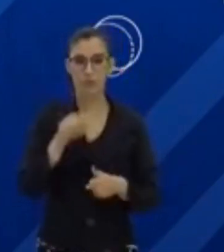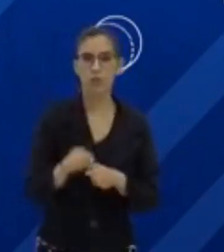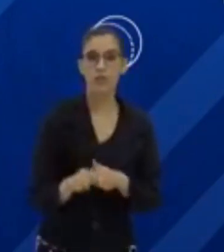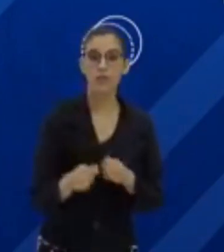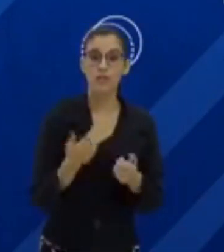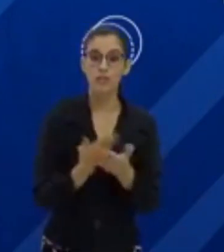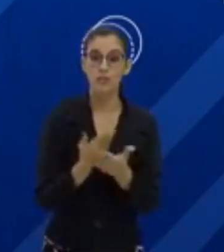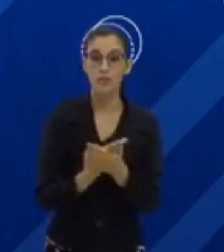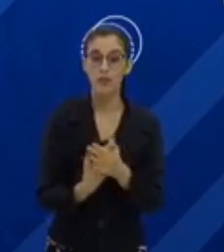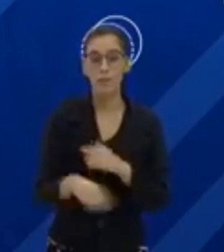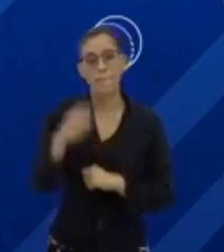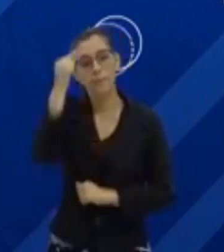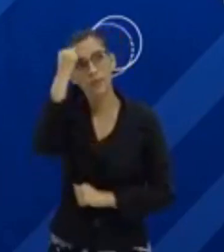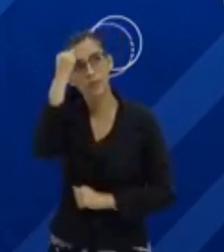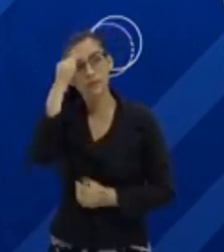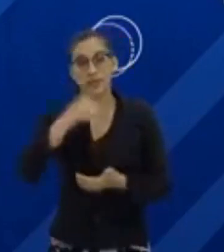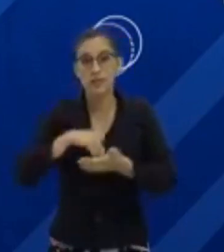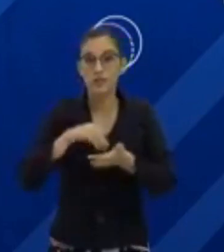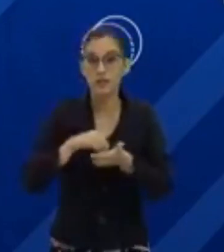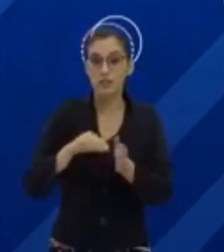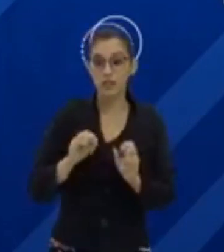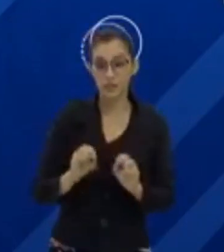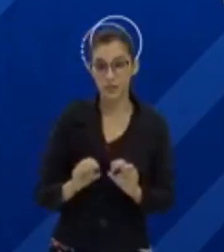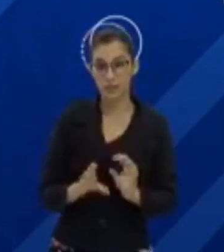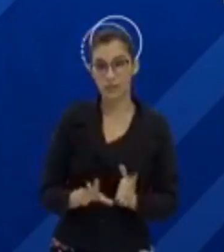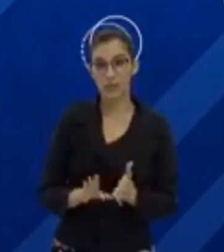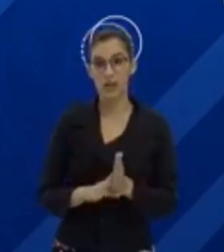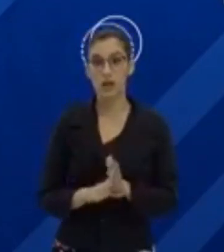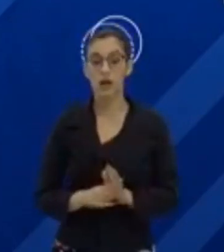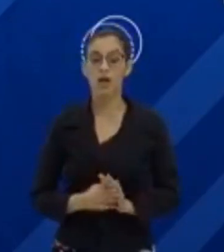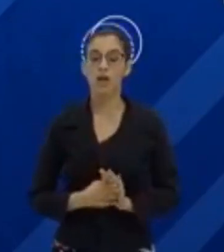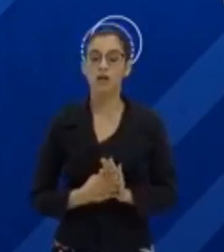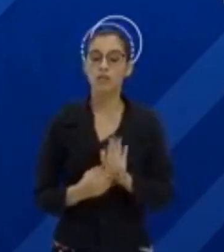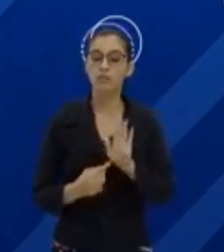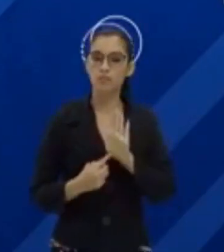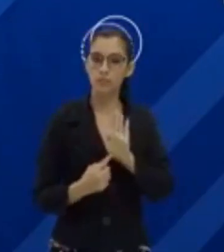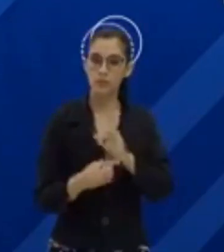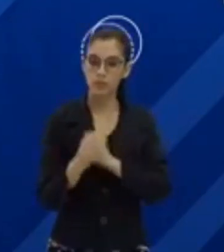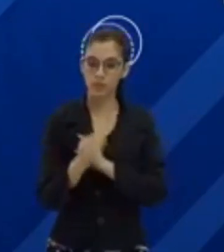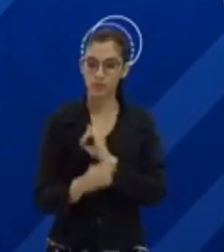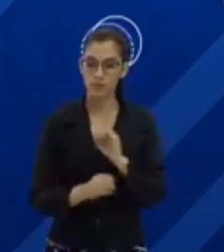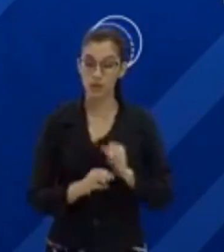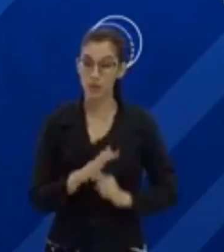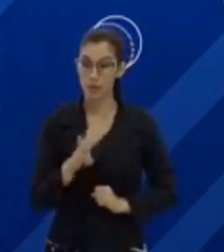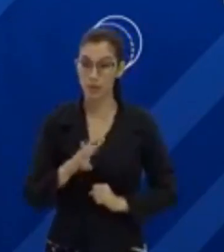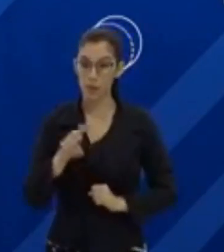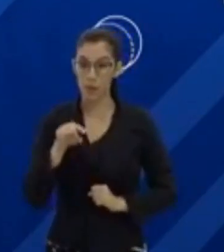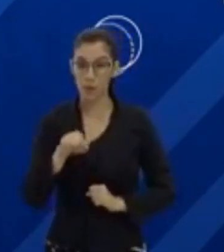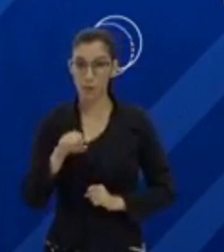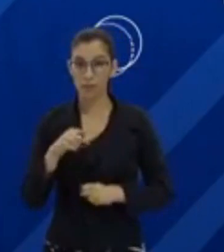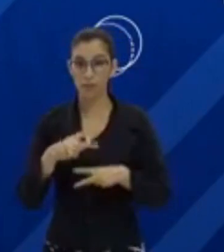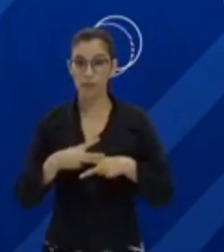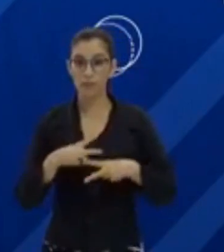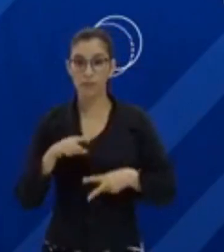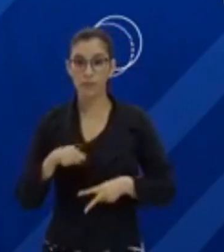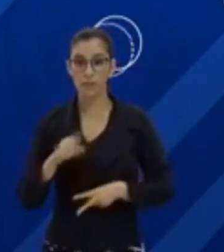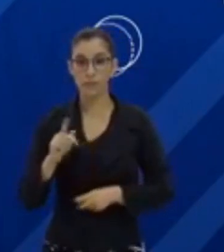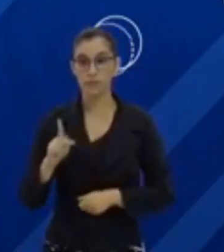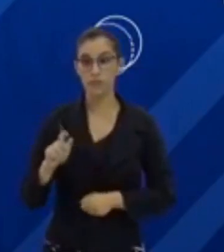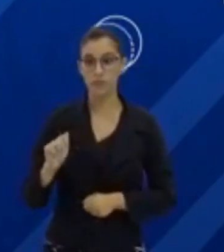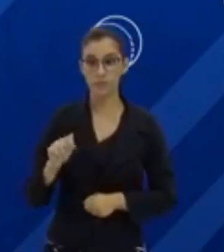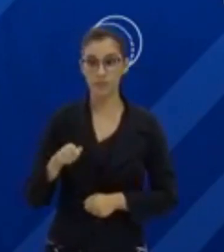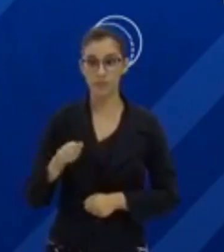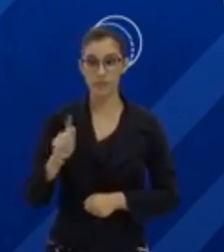pensando nisso, a Secretaria do Estado de Educação disponibilizou lá no seu site, www.seduq.pa.gov